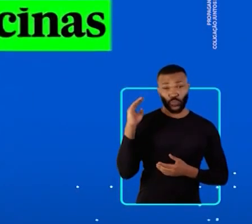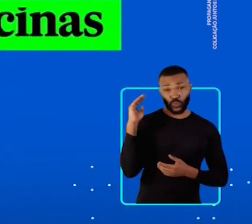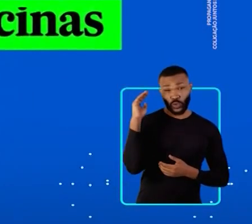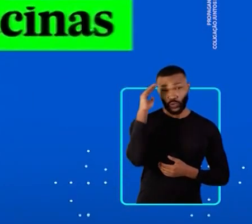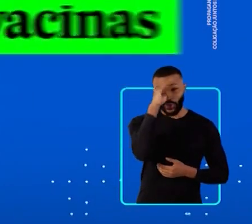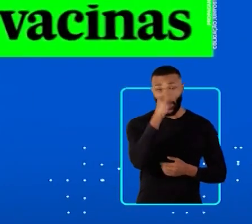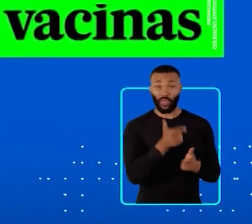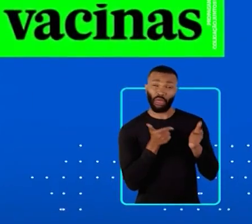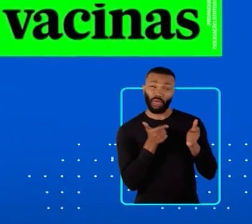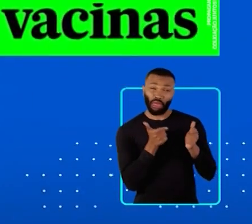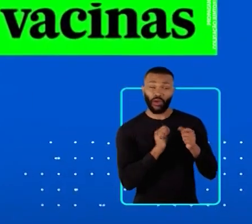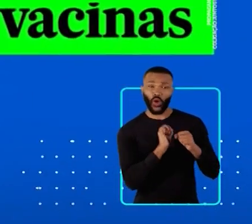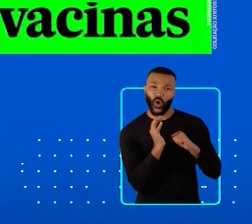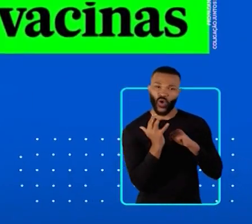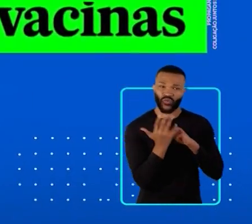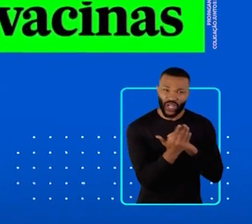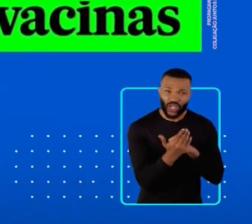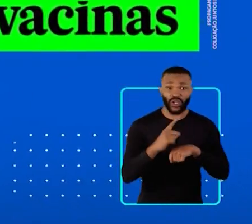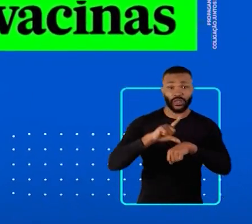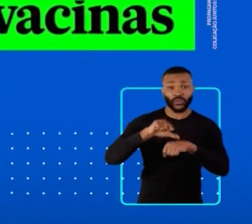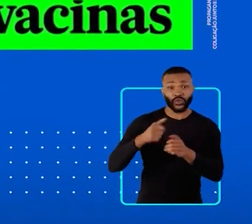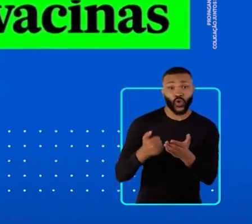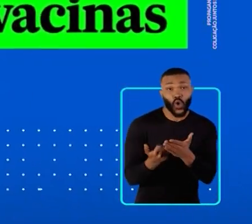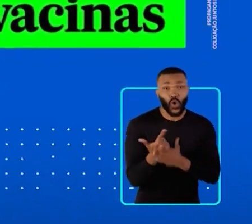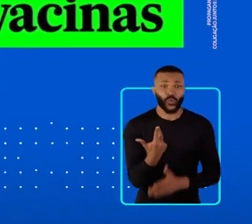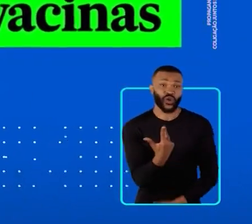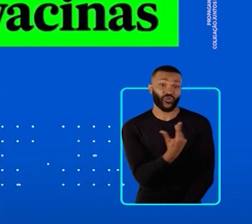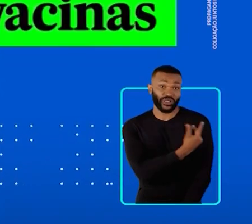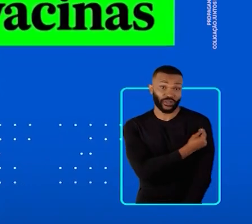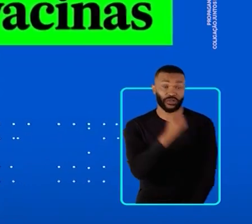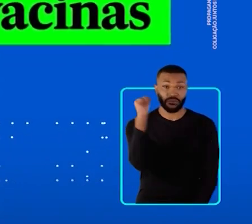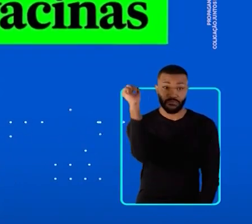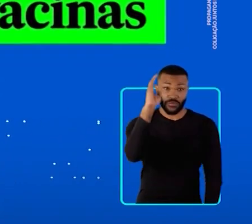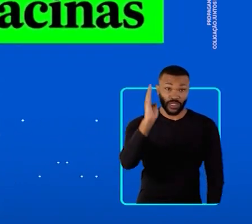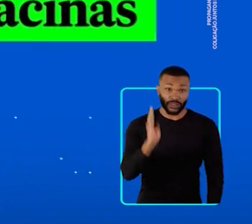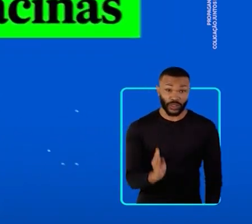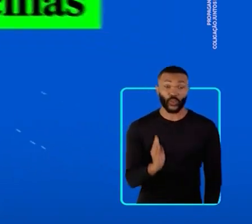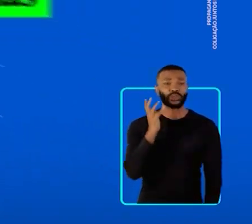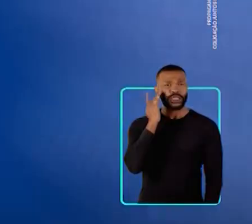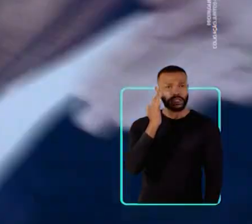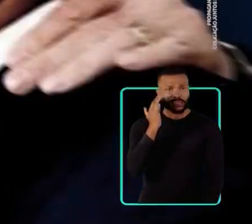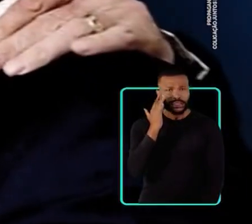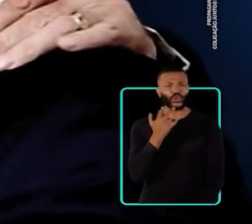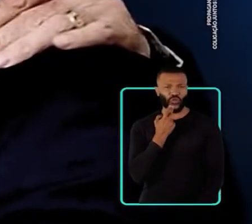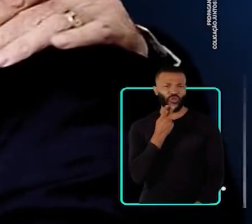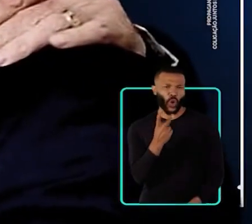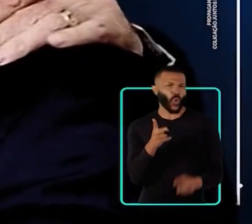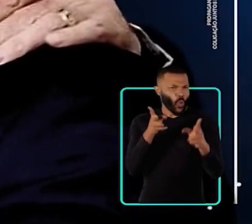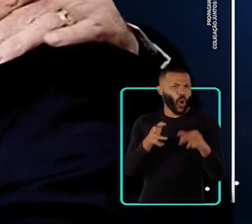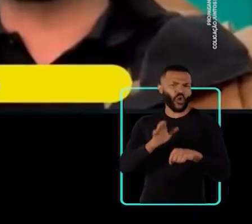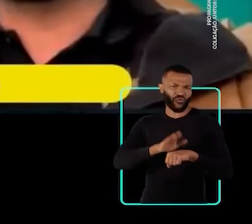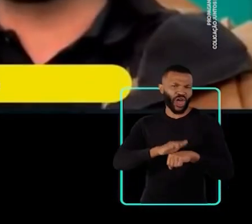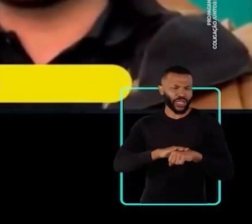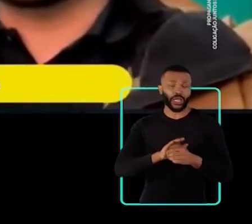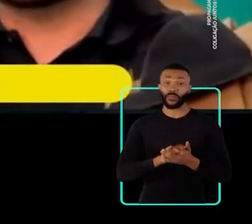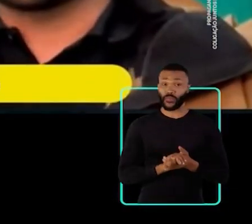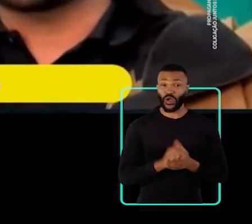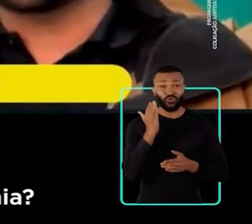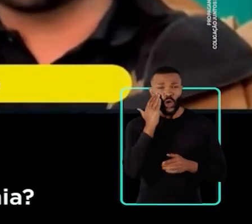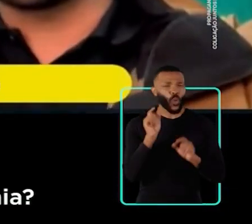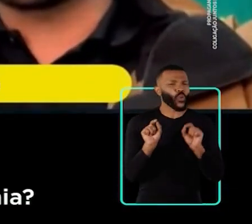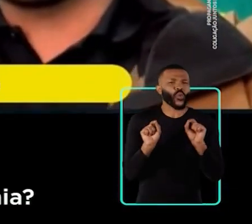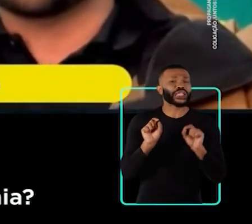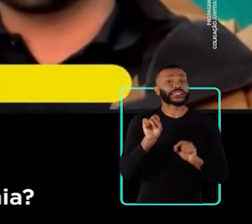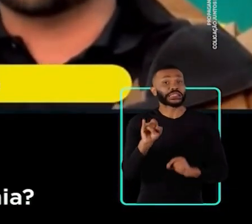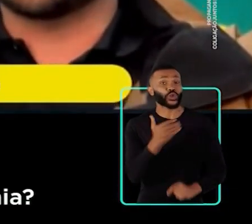Bolsonaro desdenhou da Covid e atrasou a compra de vacinas no Brasil. Tarcísio diz que faria igual a Bolsonaro. O o senhor faria de